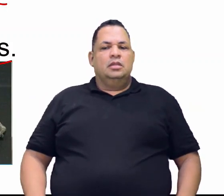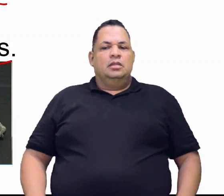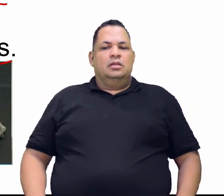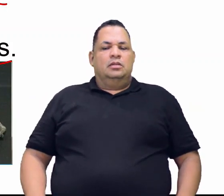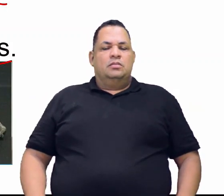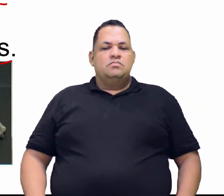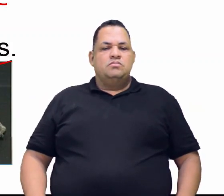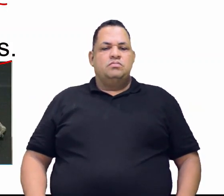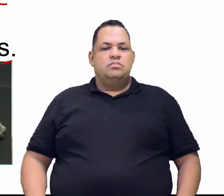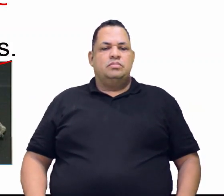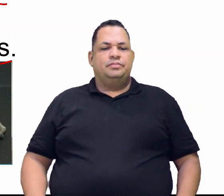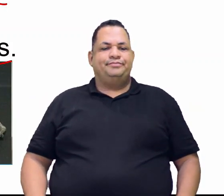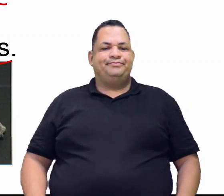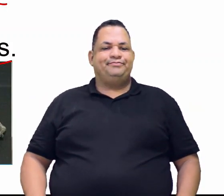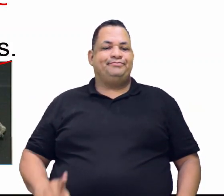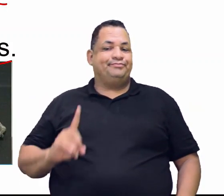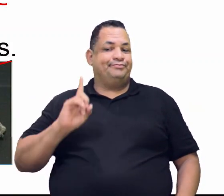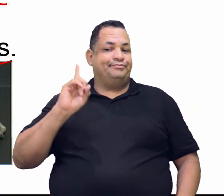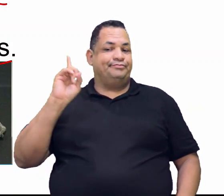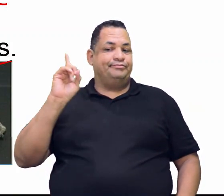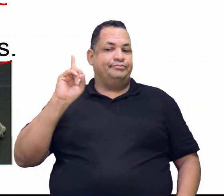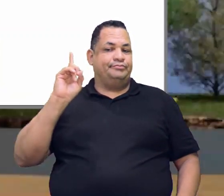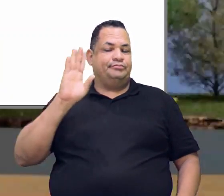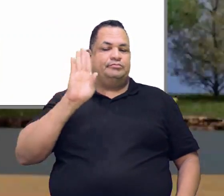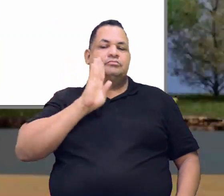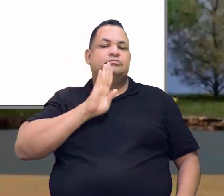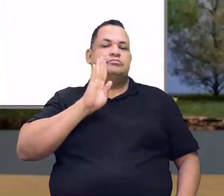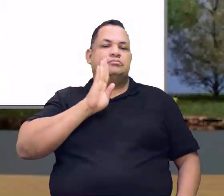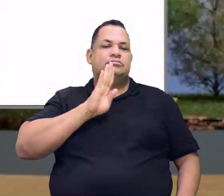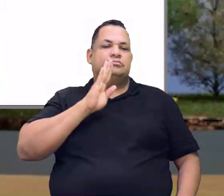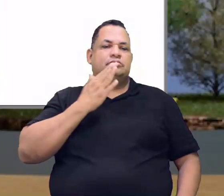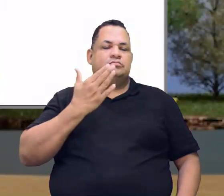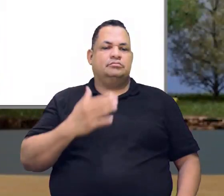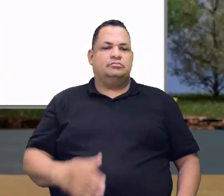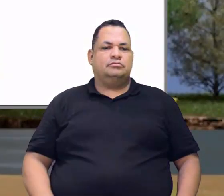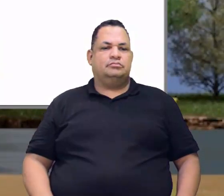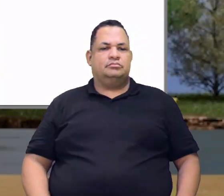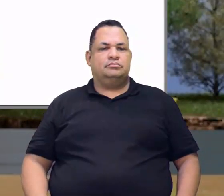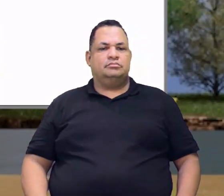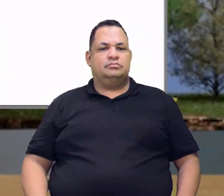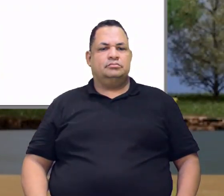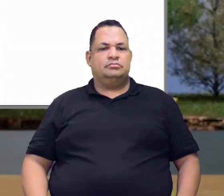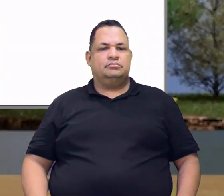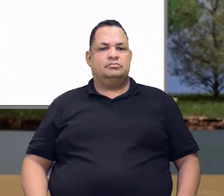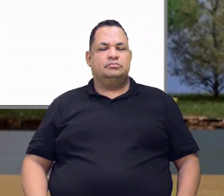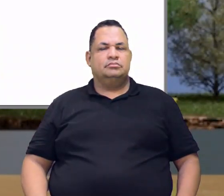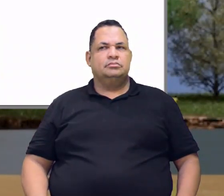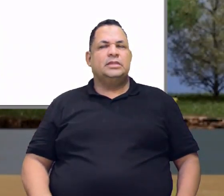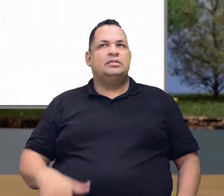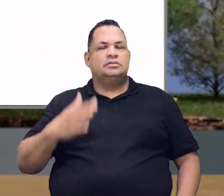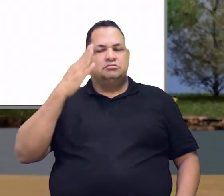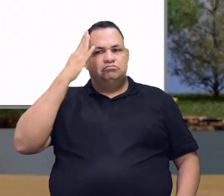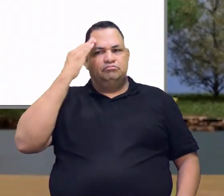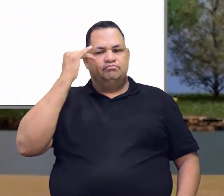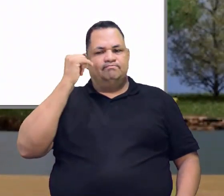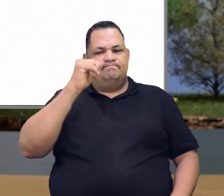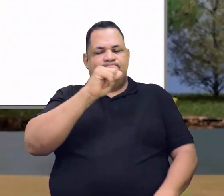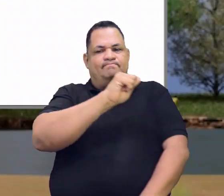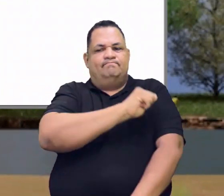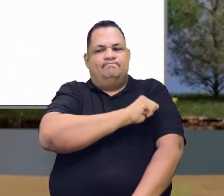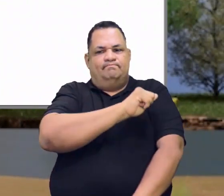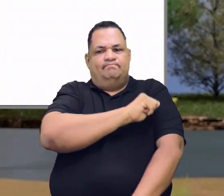Me joga na tela. Olha só que bacana. Então, só para você ter uma ideia, aluno,